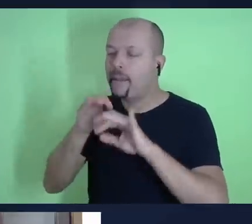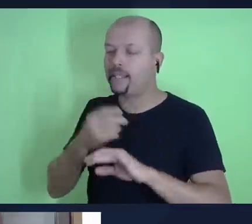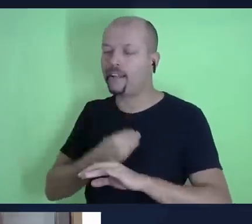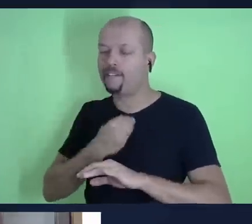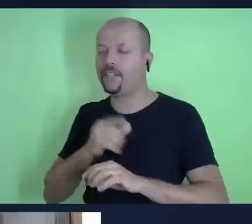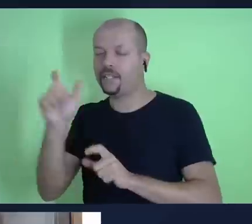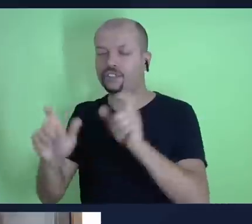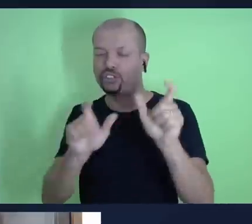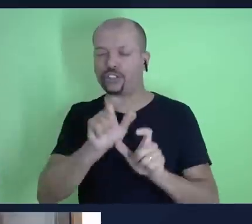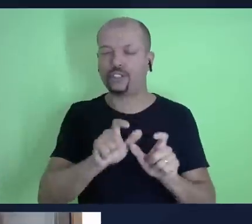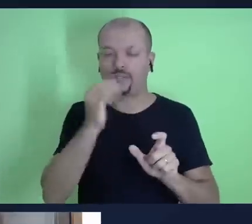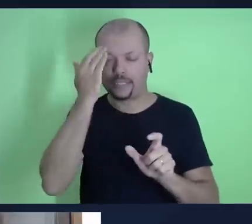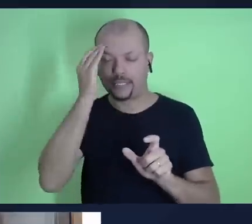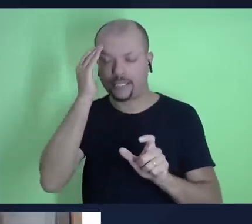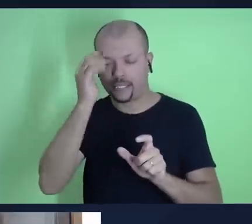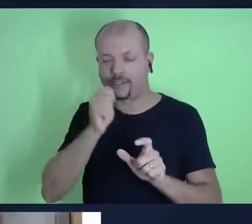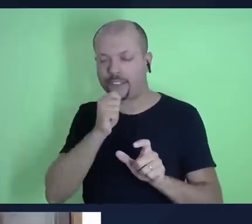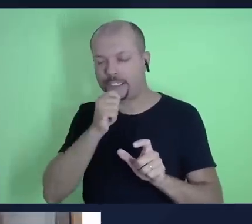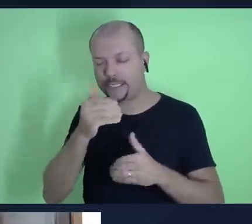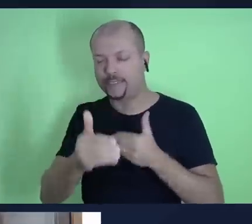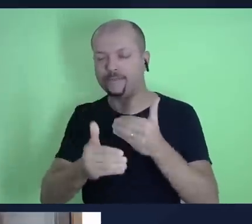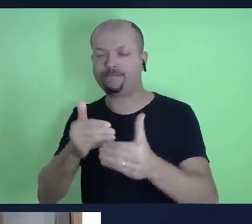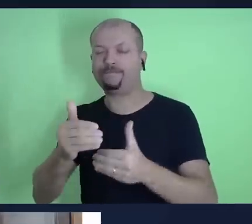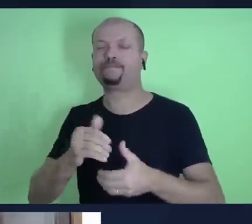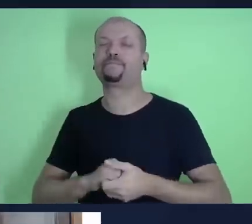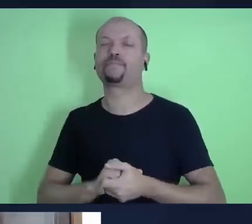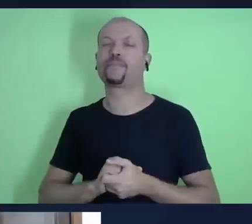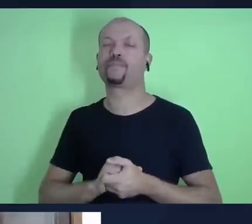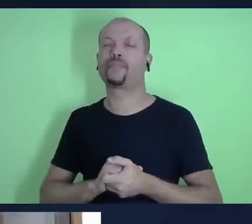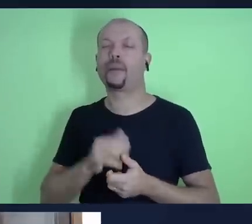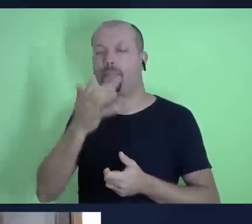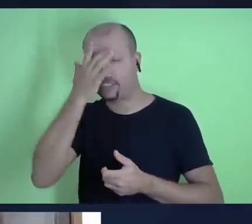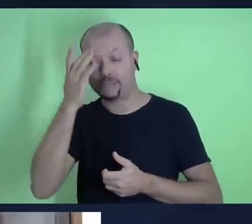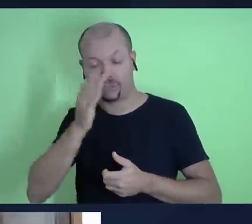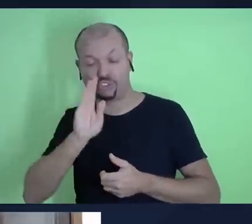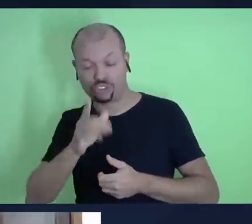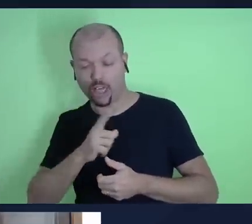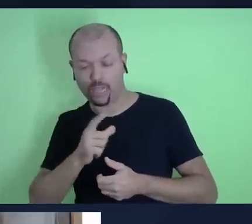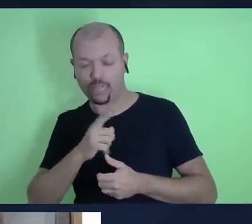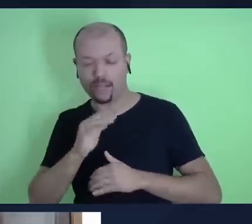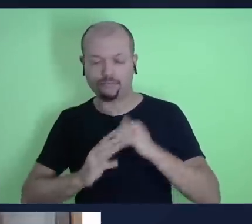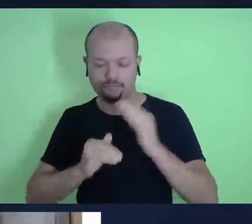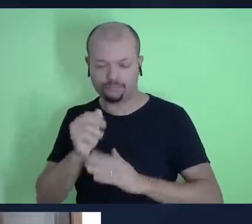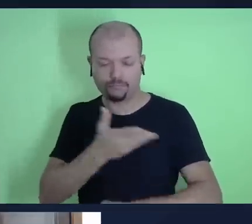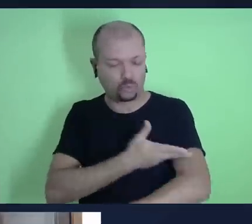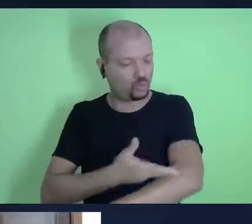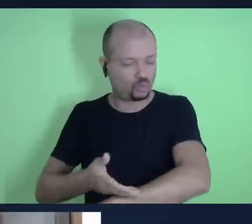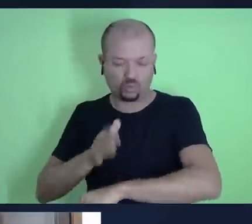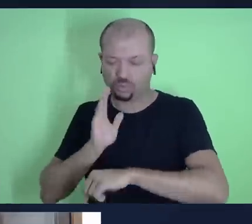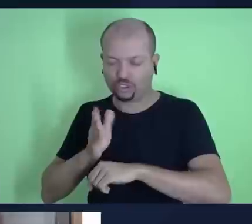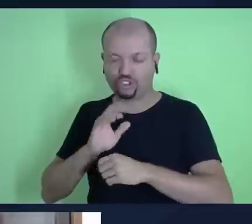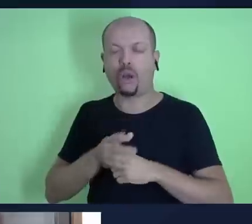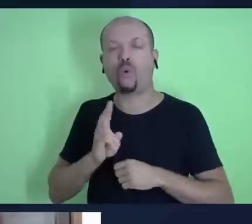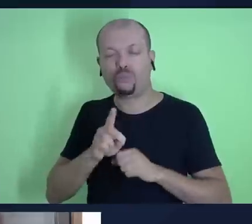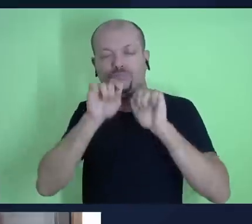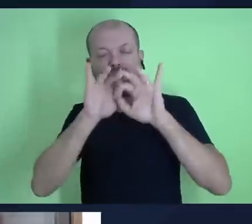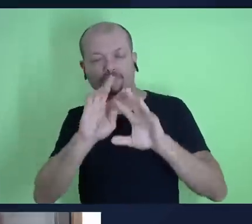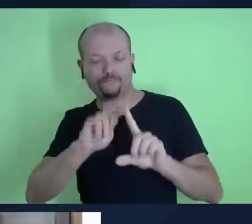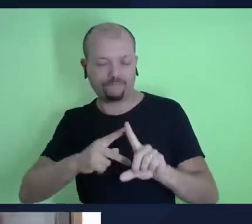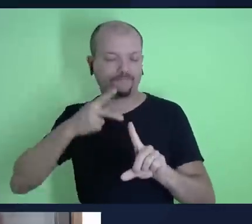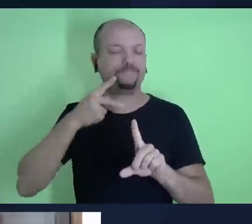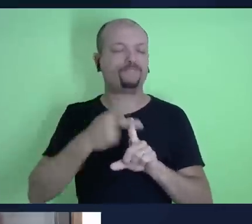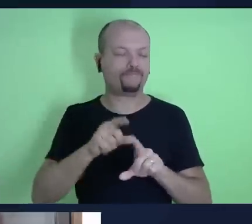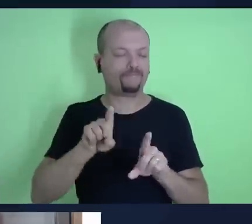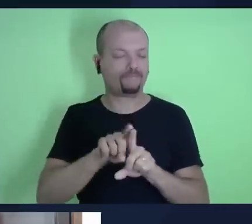entendendo esse processo para aqueles que já têm essa prática Senhor que continuem abençoando ricamente a vida de